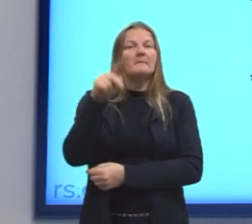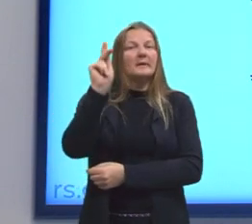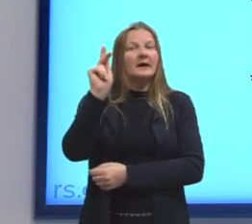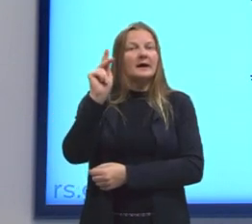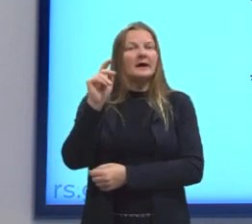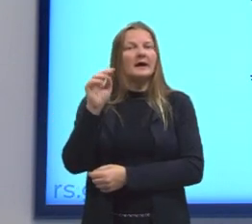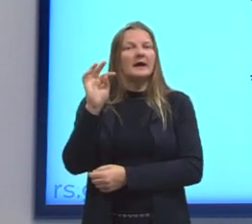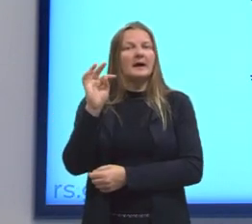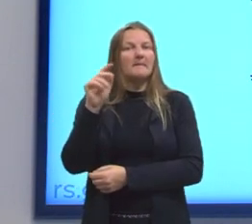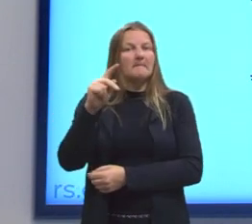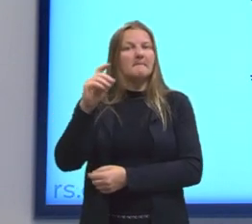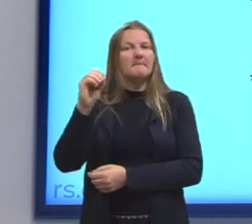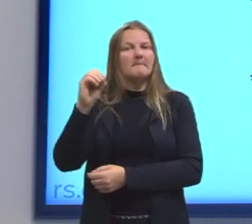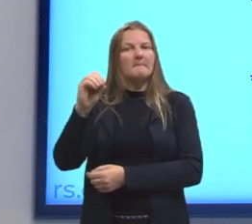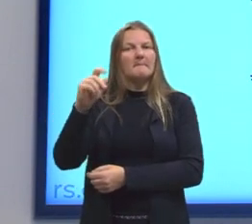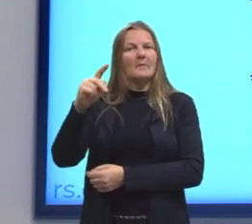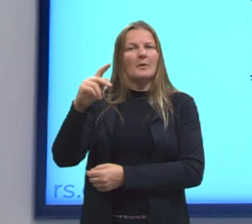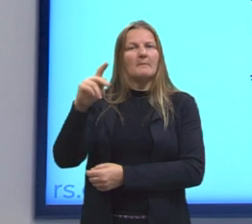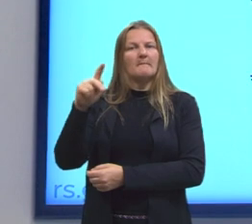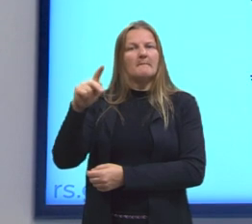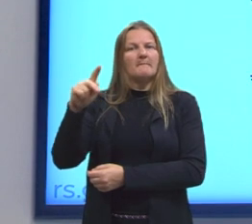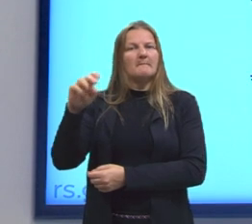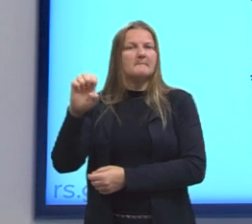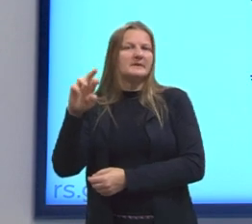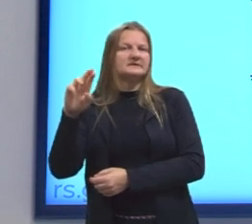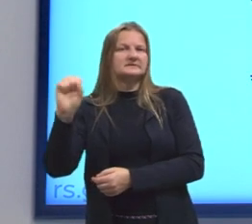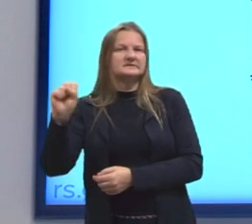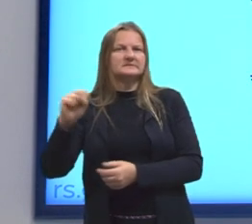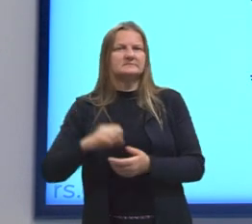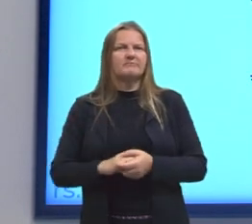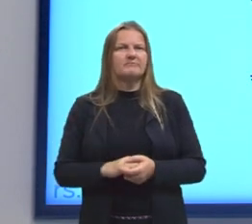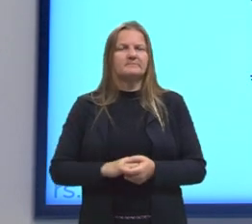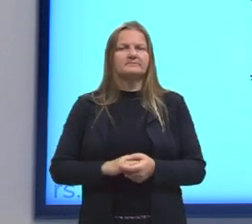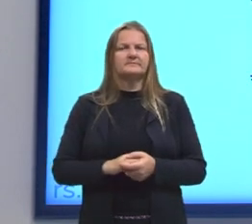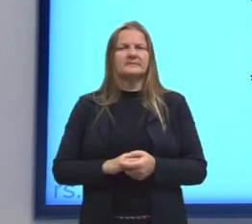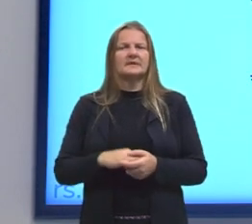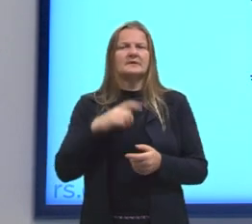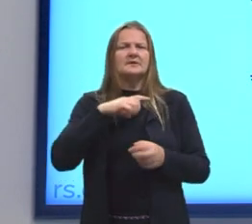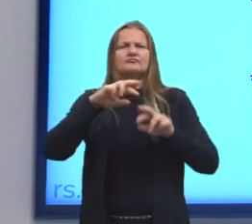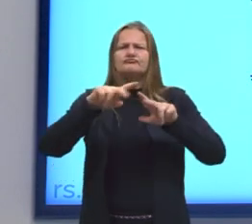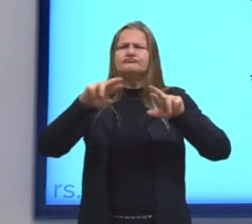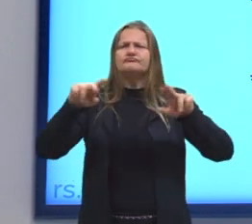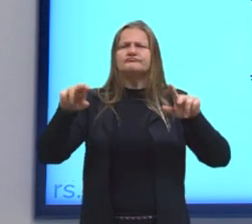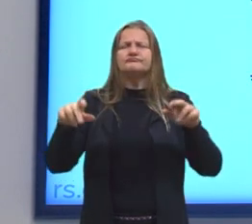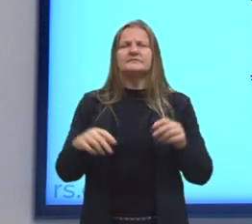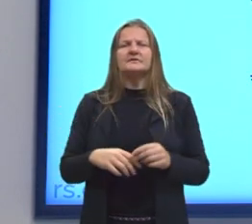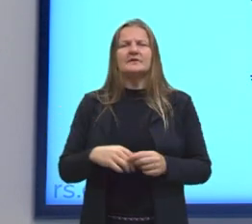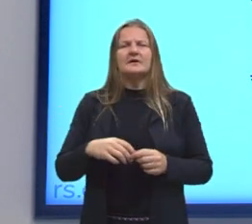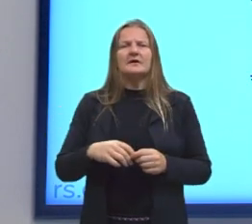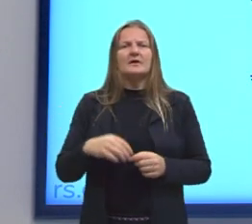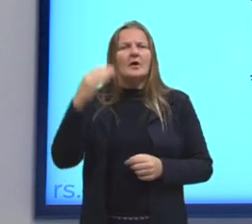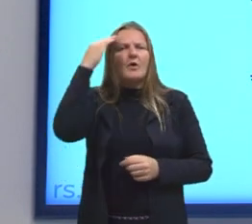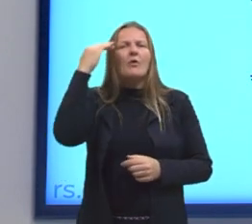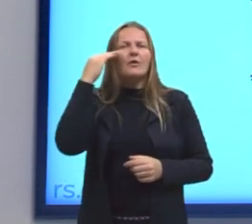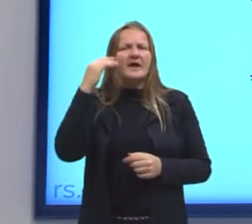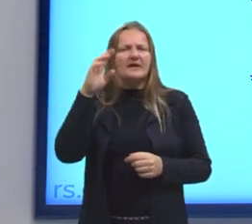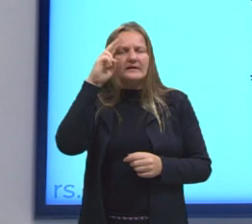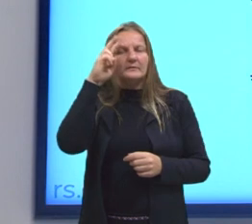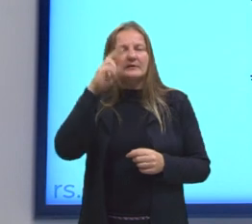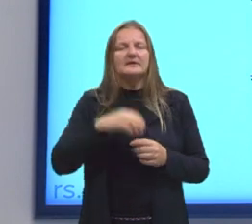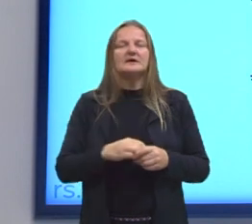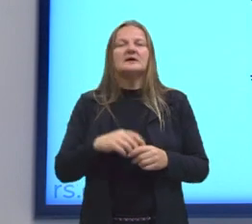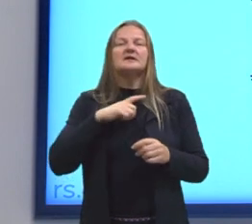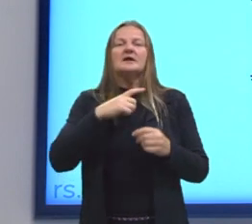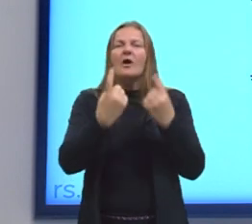definições que vamos trazer aqui. Subculturas são ideias ou características que